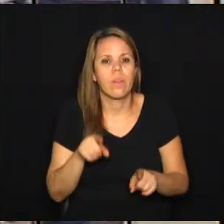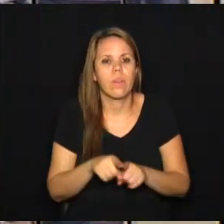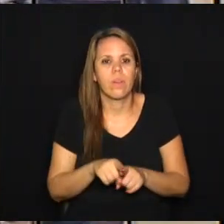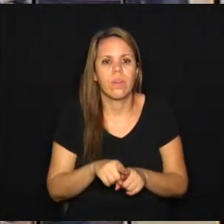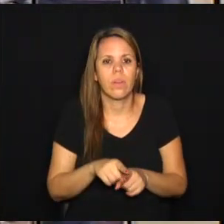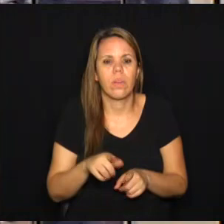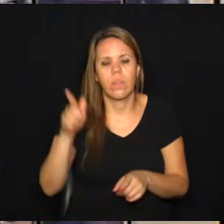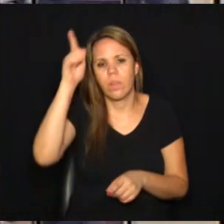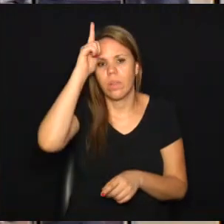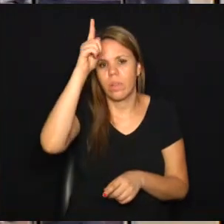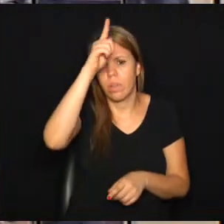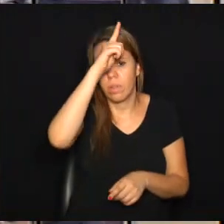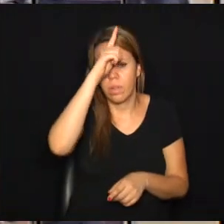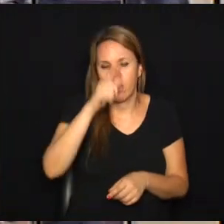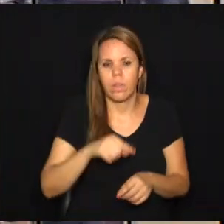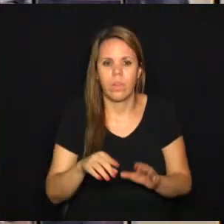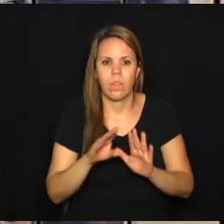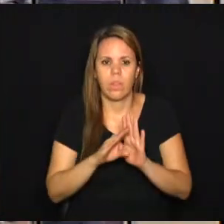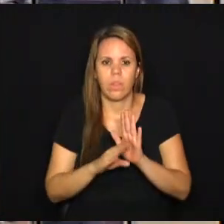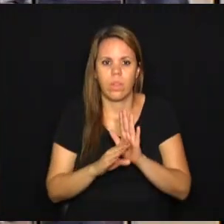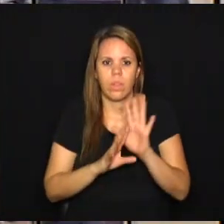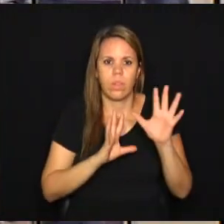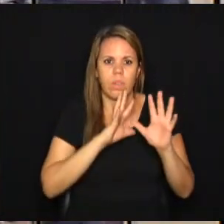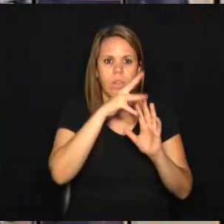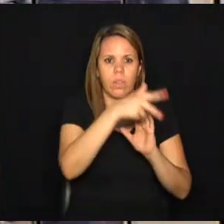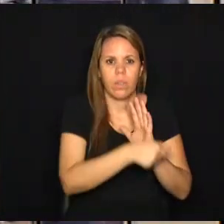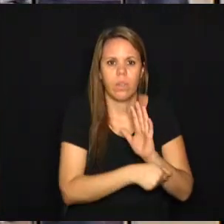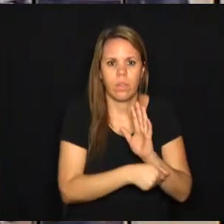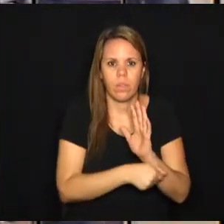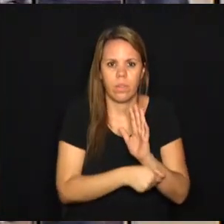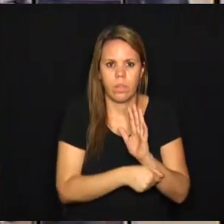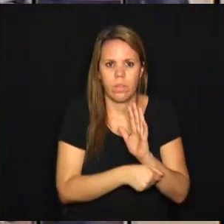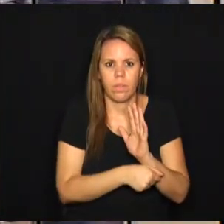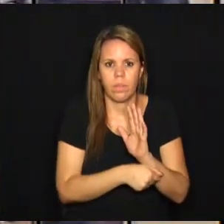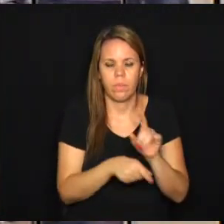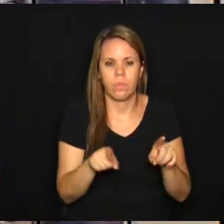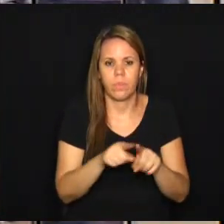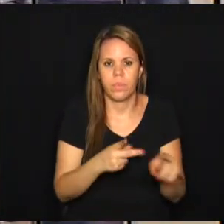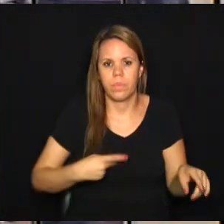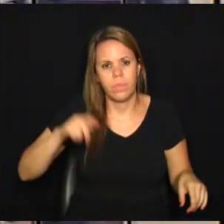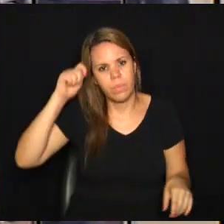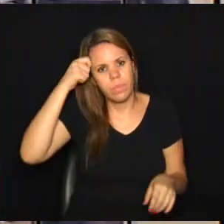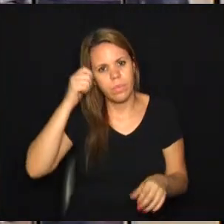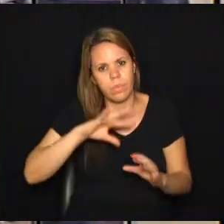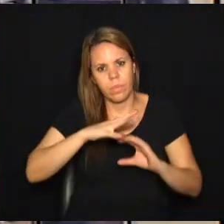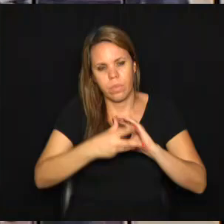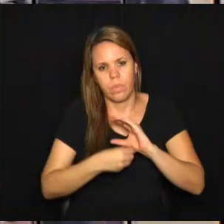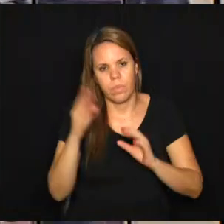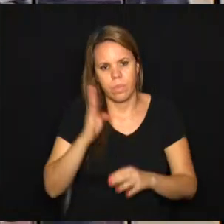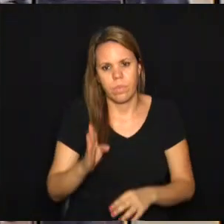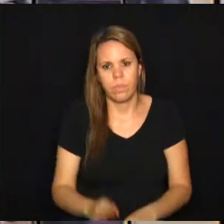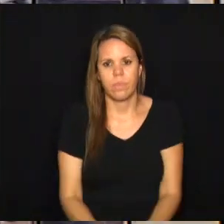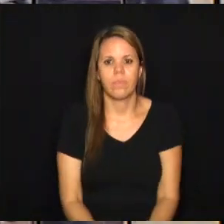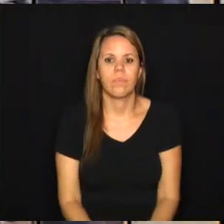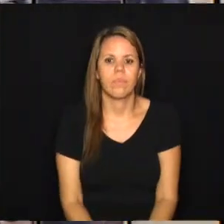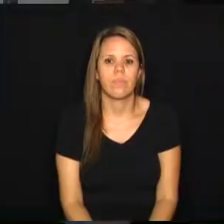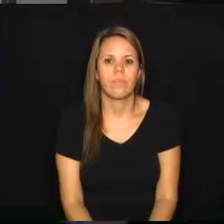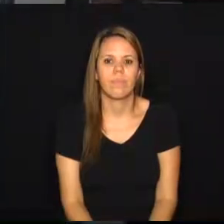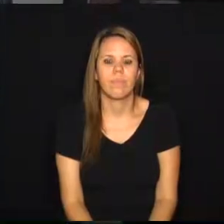Gustavo Peta, o quadro Giro Ambiental e a classificação da Ponte Preta na Copa do Brasil. Não saia daí!